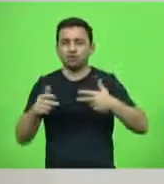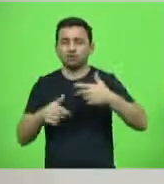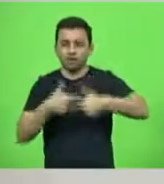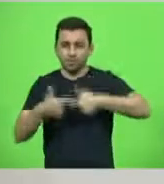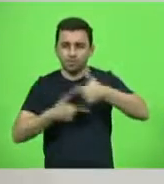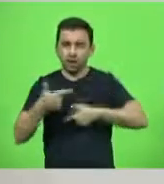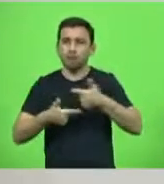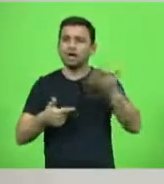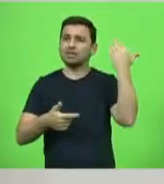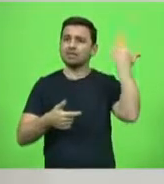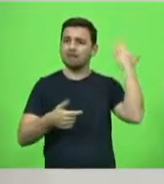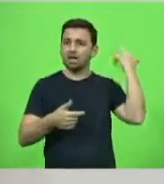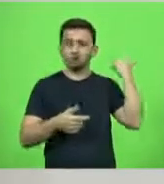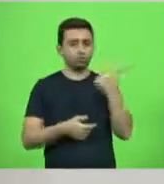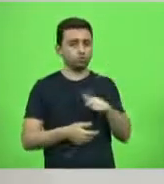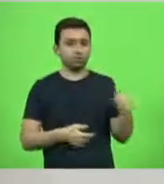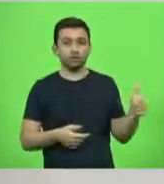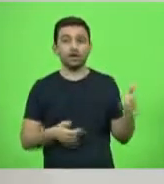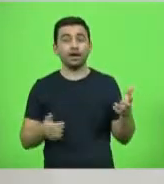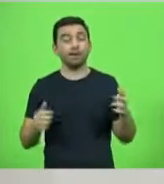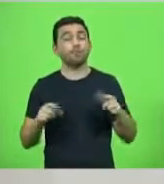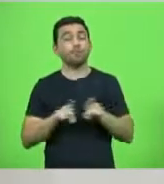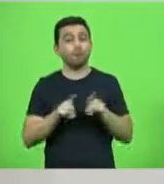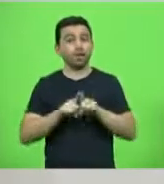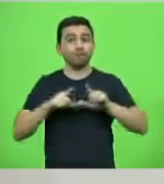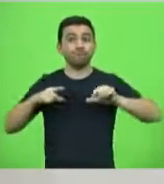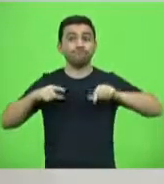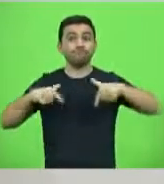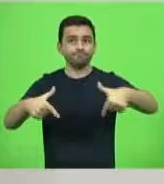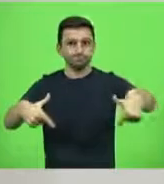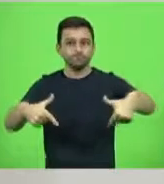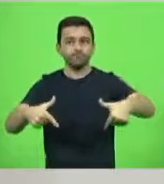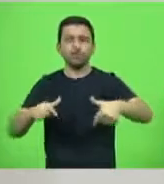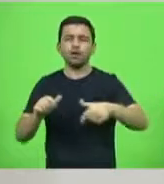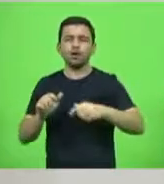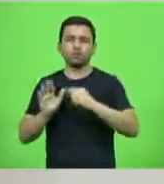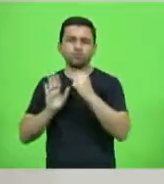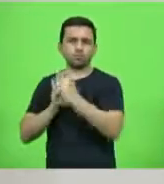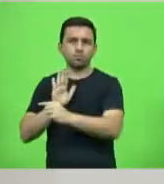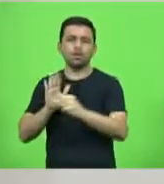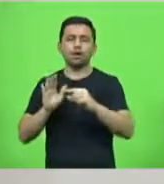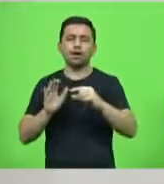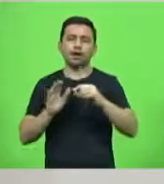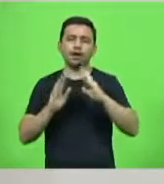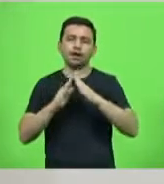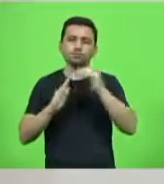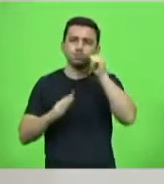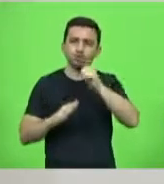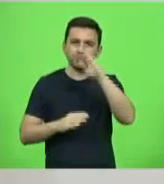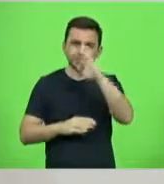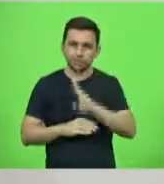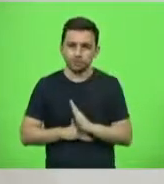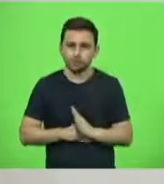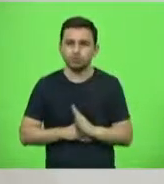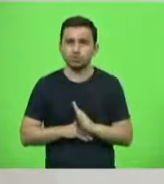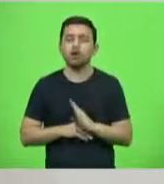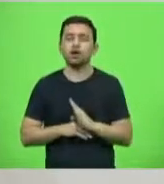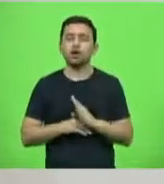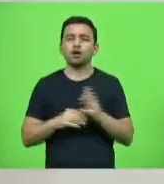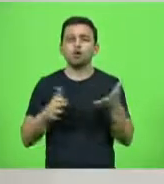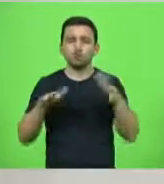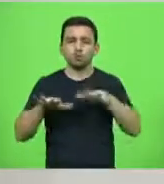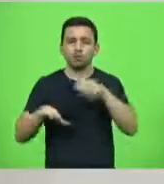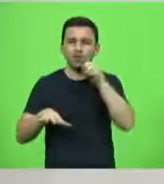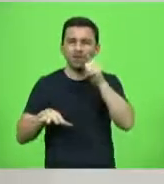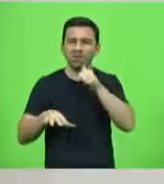iniciativas como a Casa da Mulher Brasileira que buscava amparar proteger e incluir as mulheres vítimas